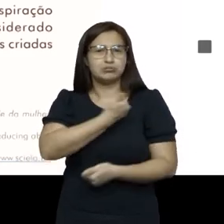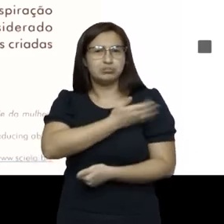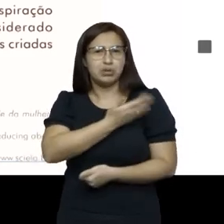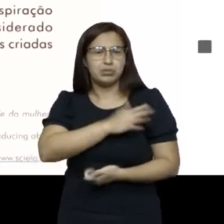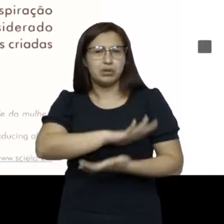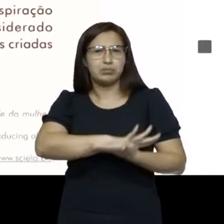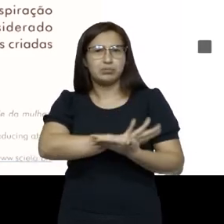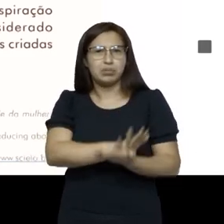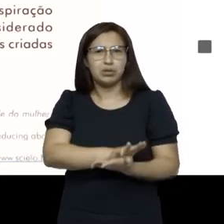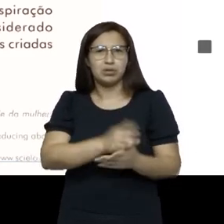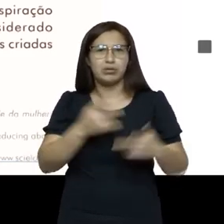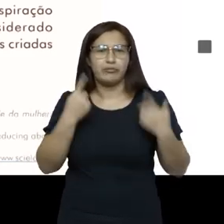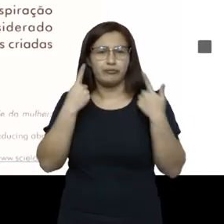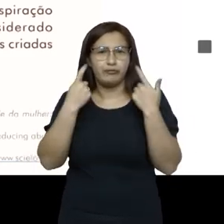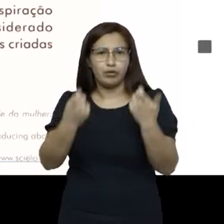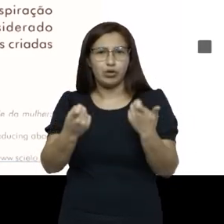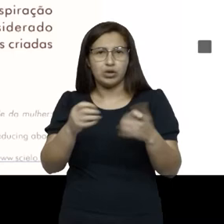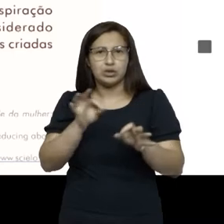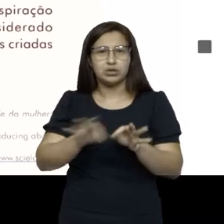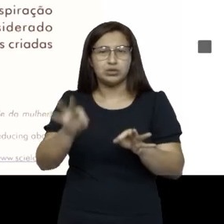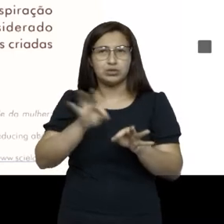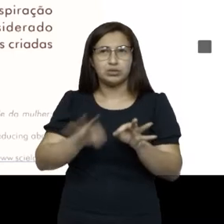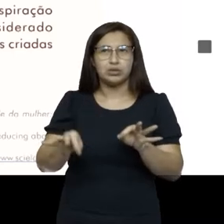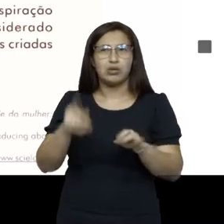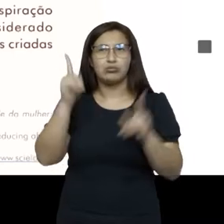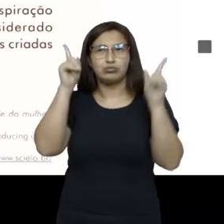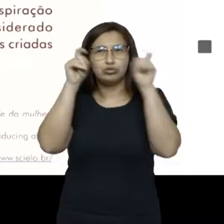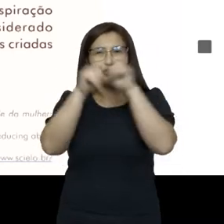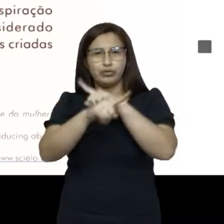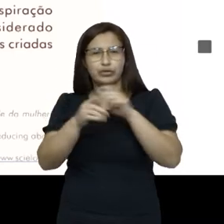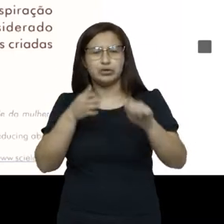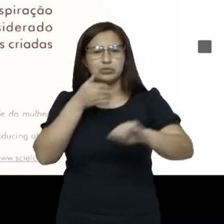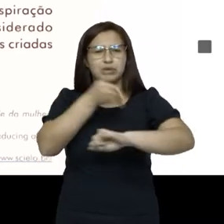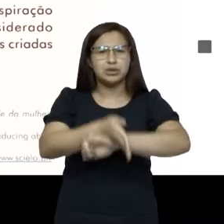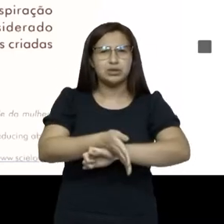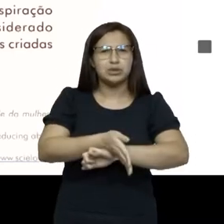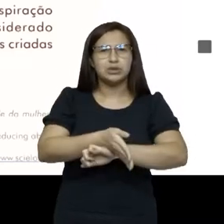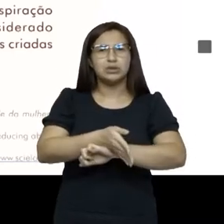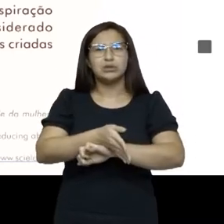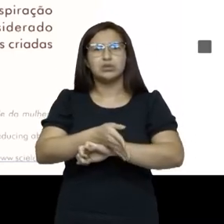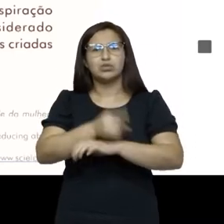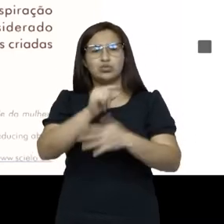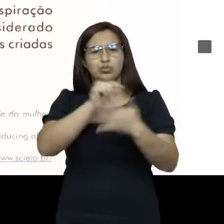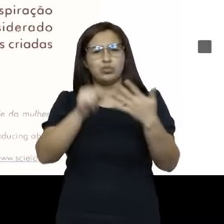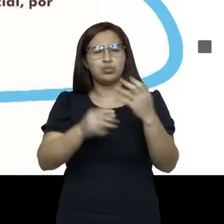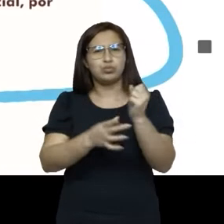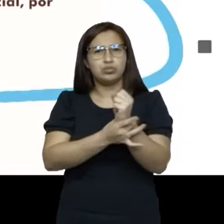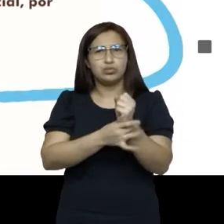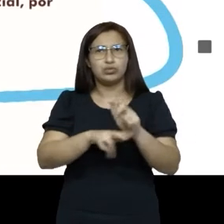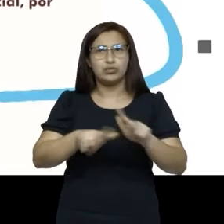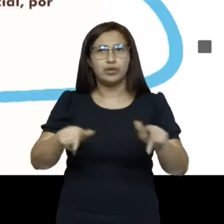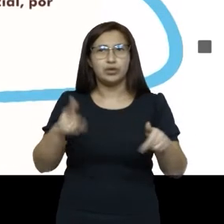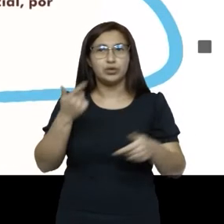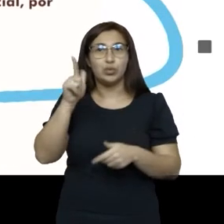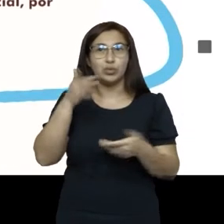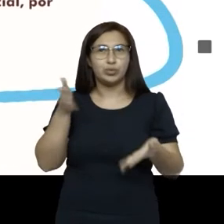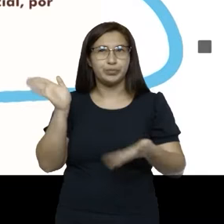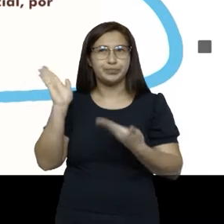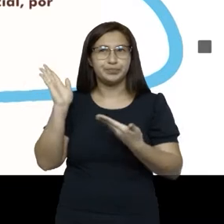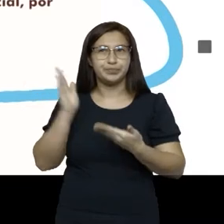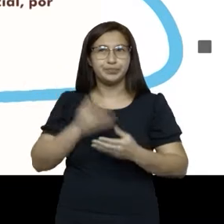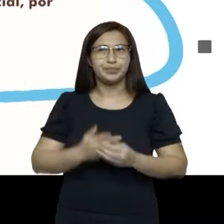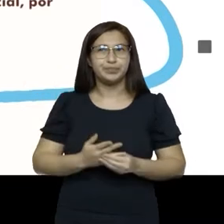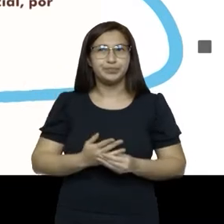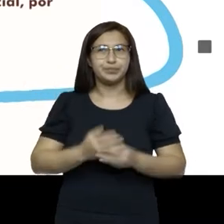institucional dificuldade de acesso métodos seguros mas olha só passa a próxima diz